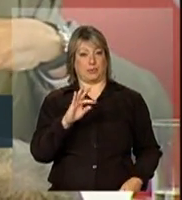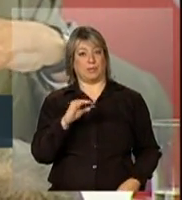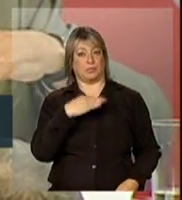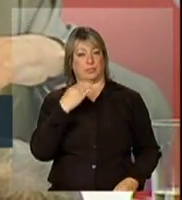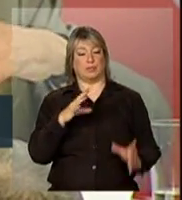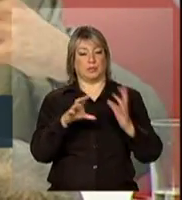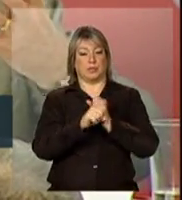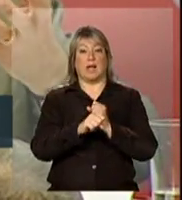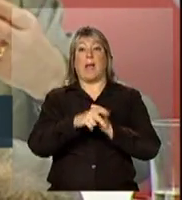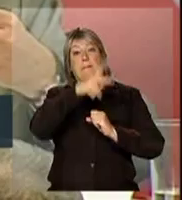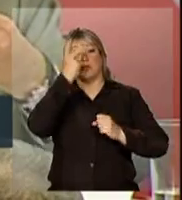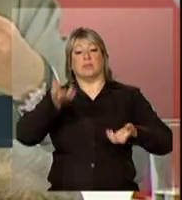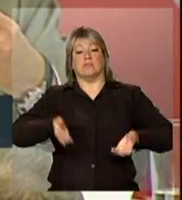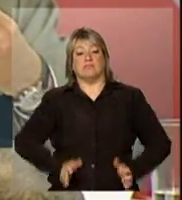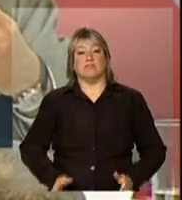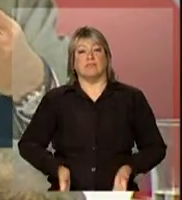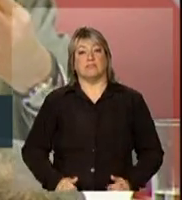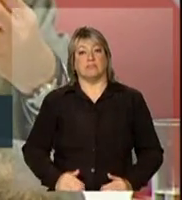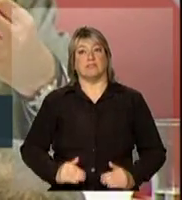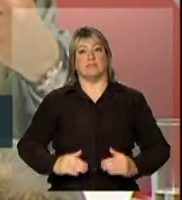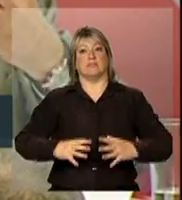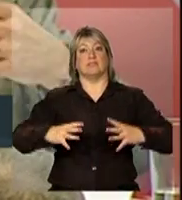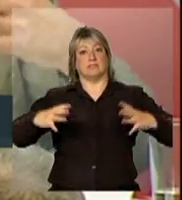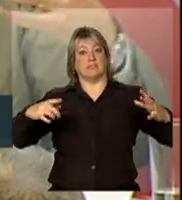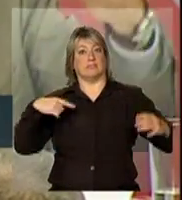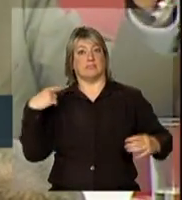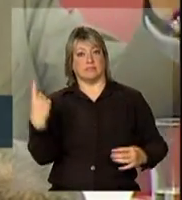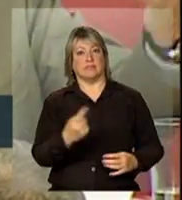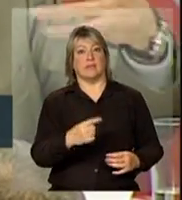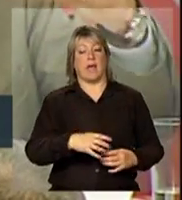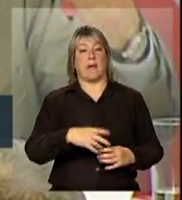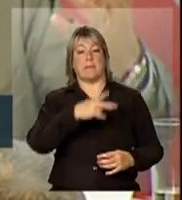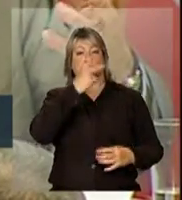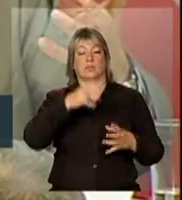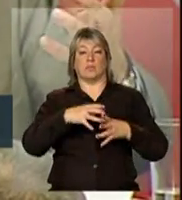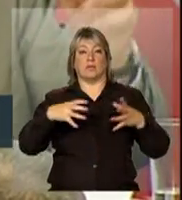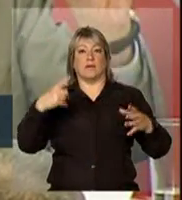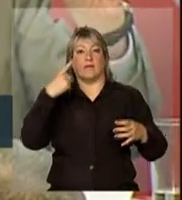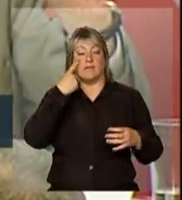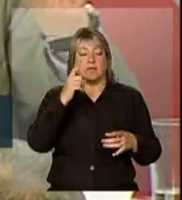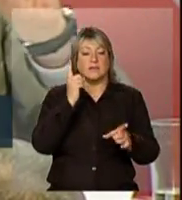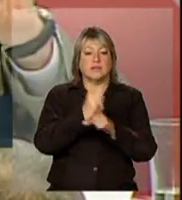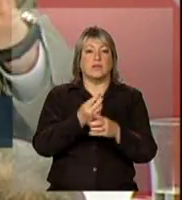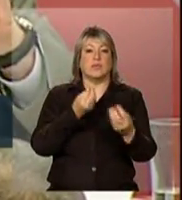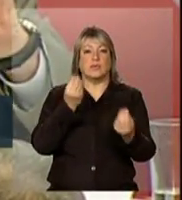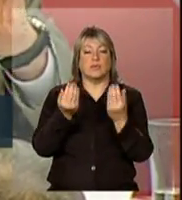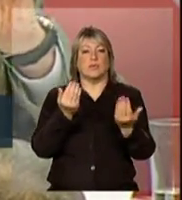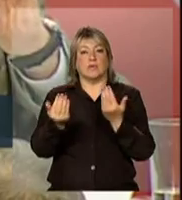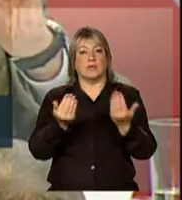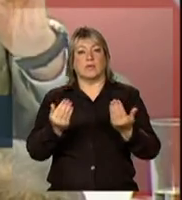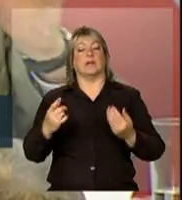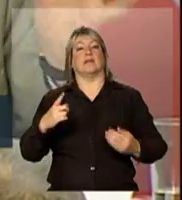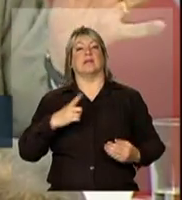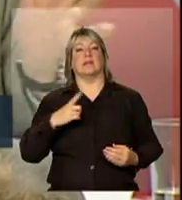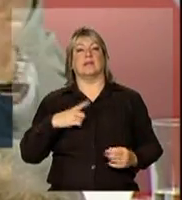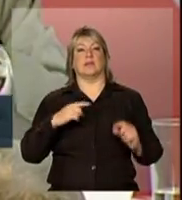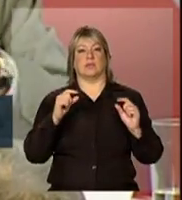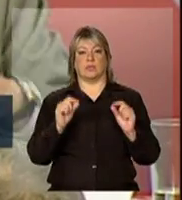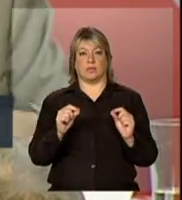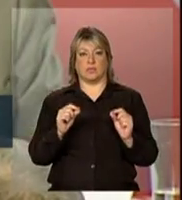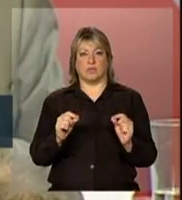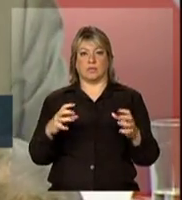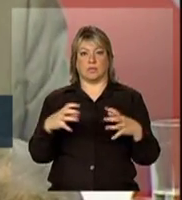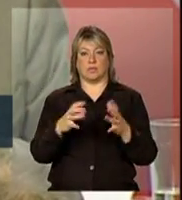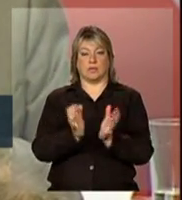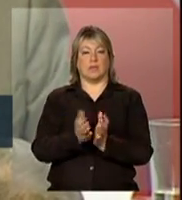a taxa de mortalidade que, vamos dizer, sintetiza o risco de morrer por uma determinada causa tem uma discreta redução, principalmente